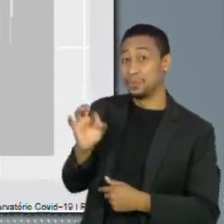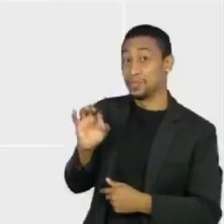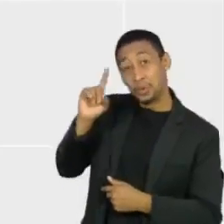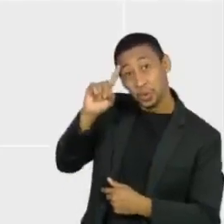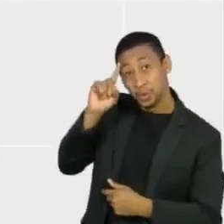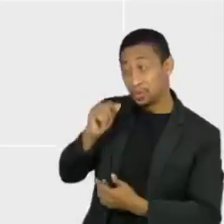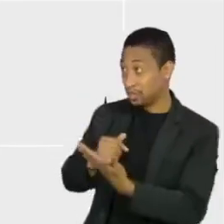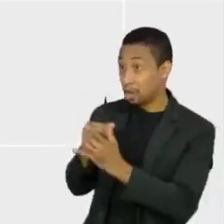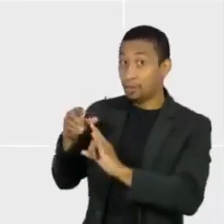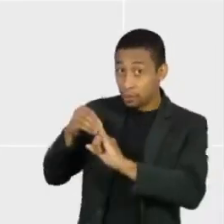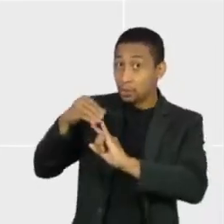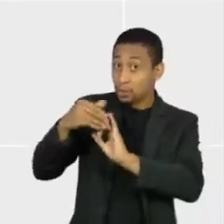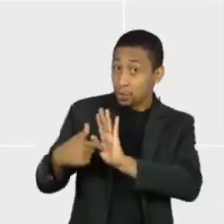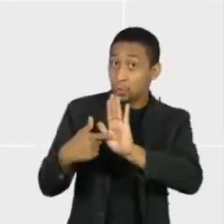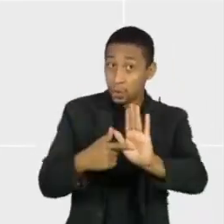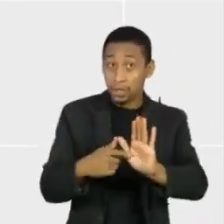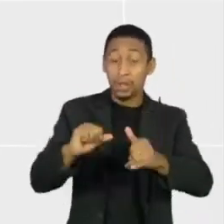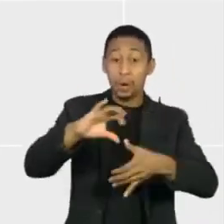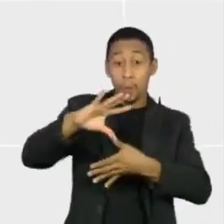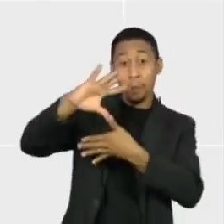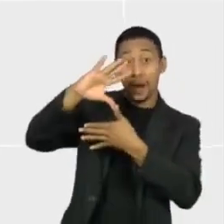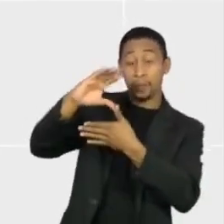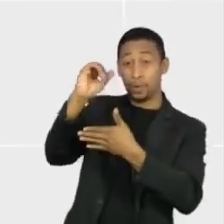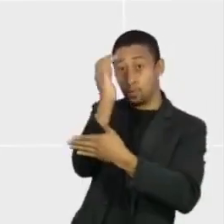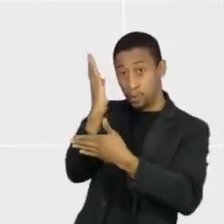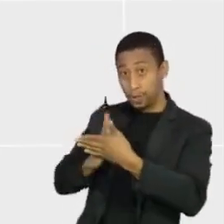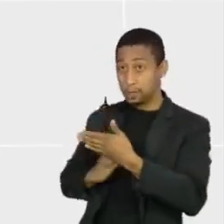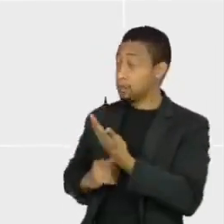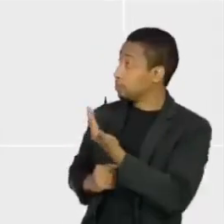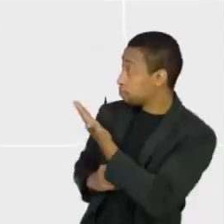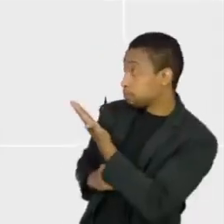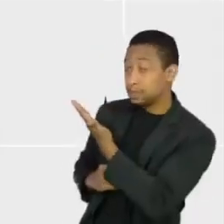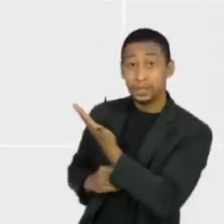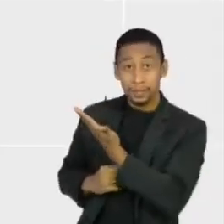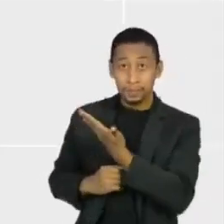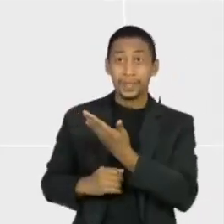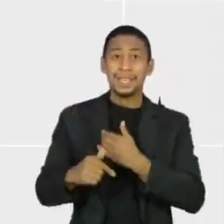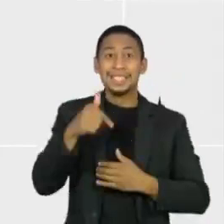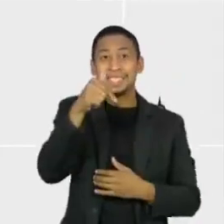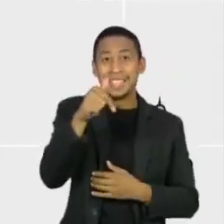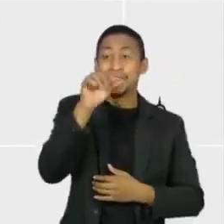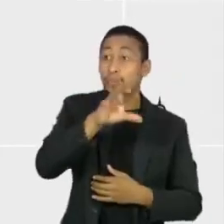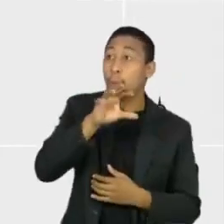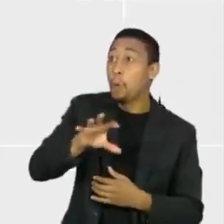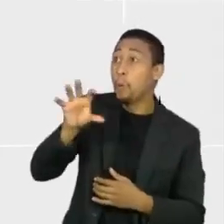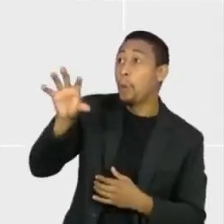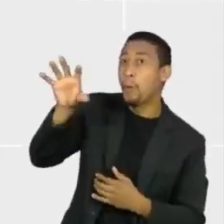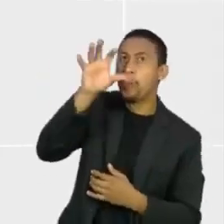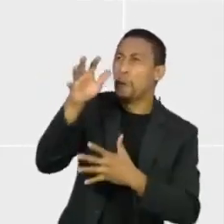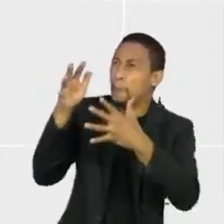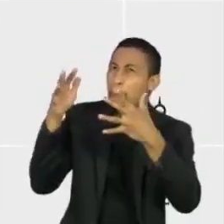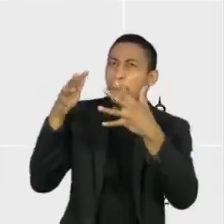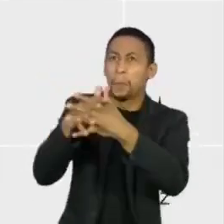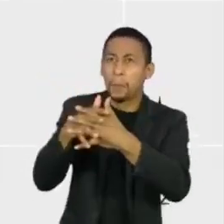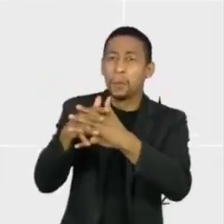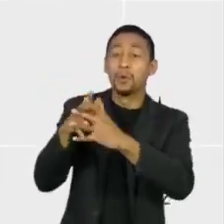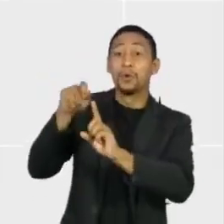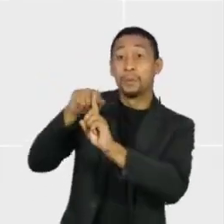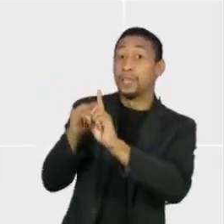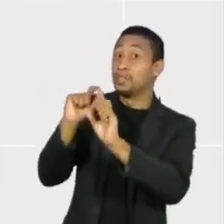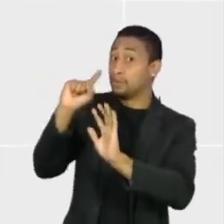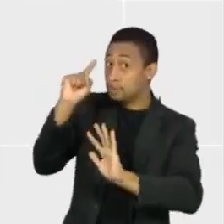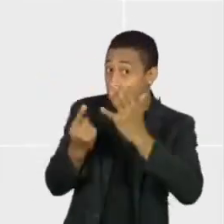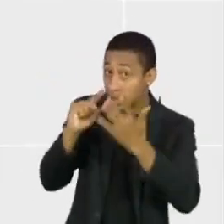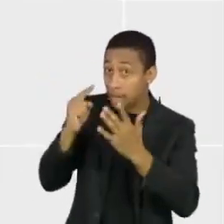a Fiocruz. No mapa de acompanhamento de ocupação de leitos de UTIs para a doença, sete estados tinham nível crítico no início de fevereiro.